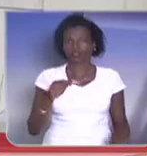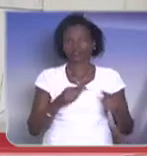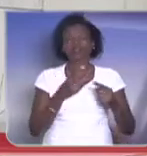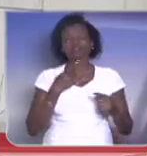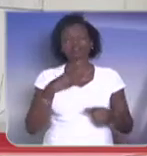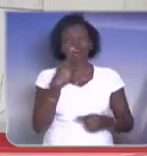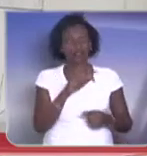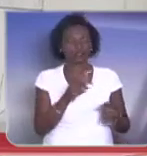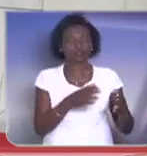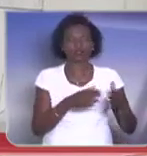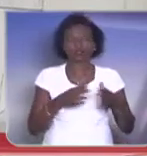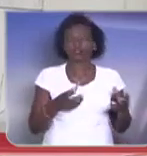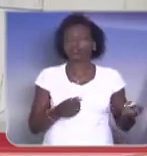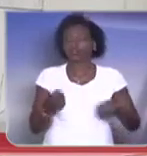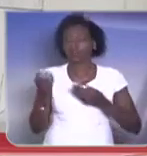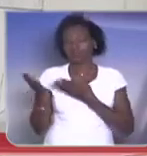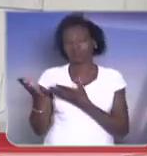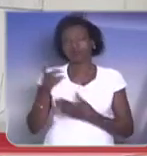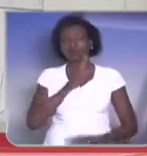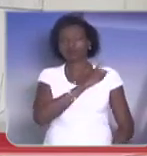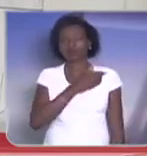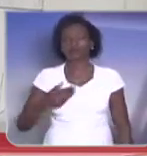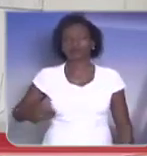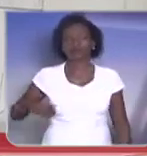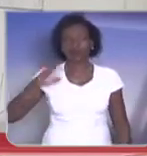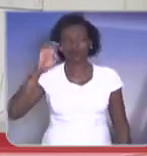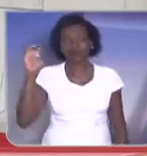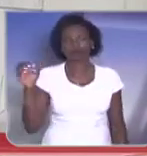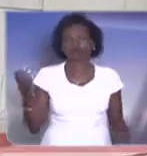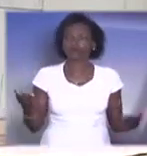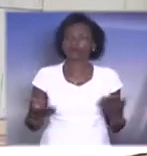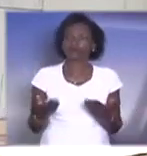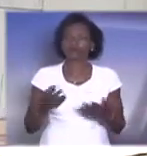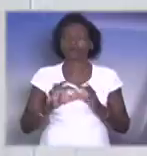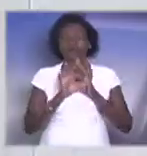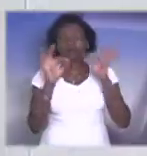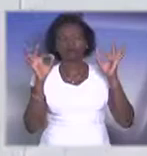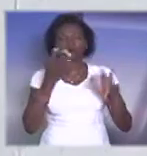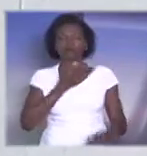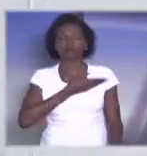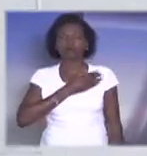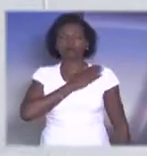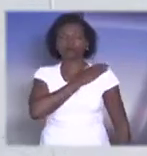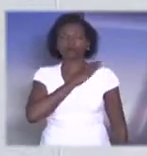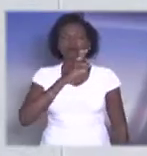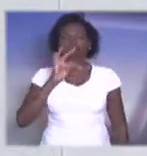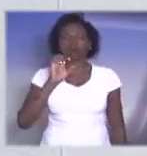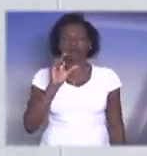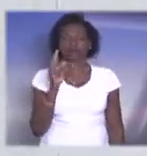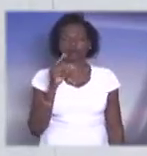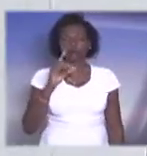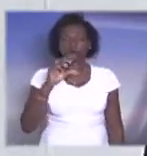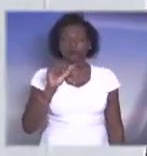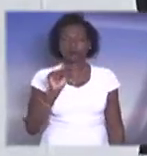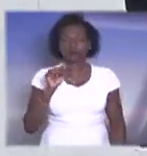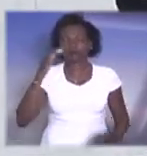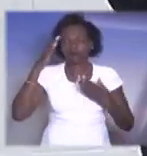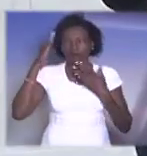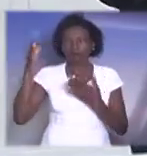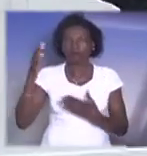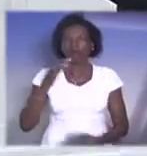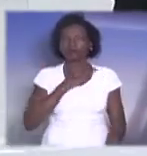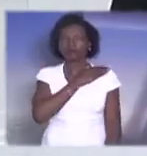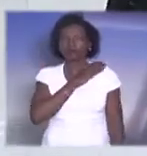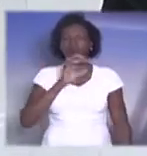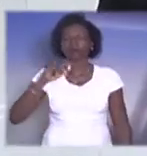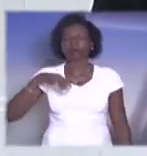Tem a palavra agora dentro do pequeno expediente o nobre amigo Coronel Telhada. Muito obrigado, senhor presidente, deputado Coronel Camilo, deputado